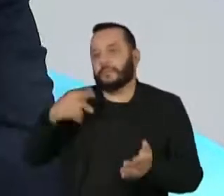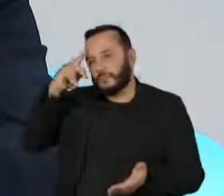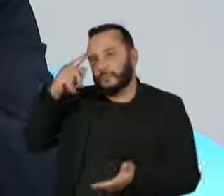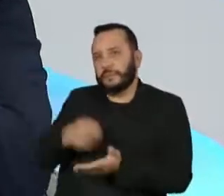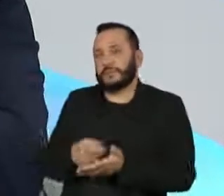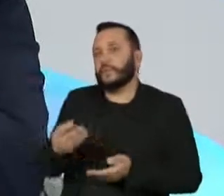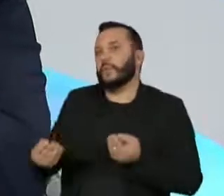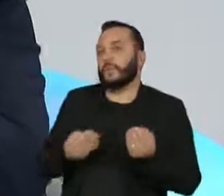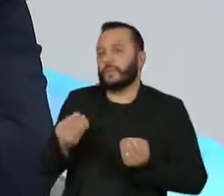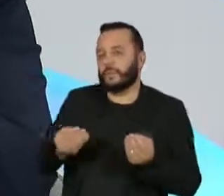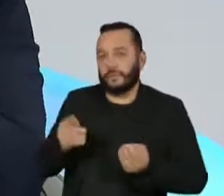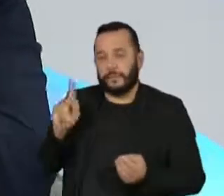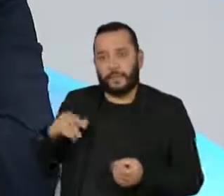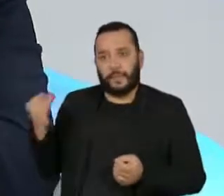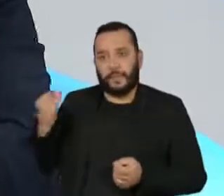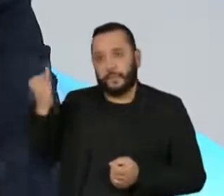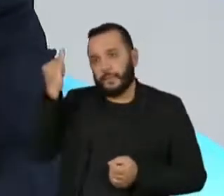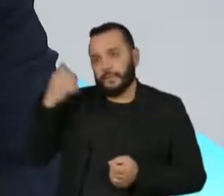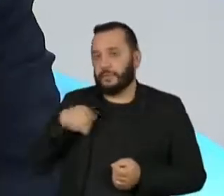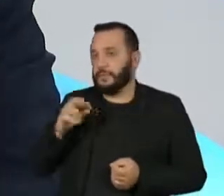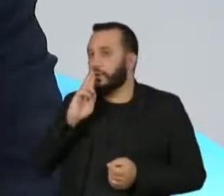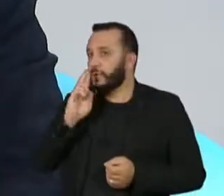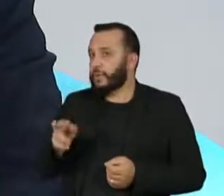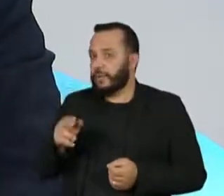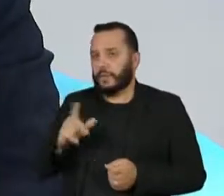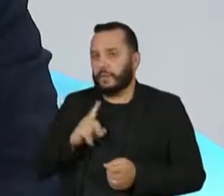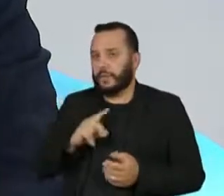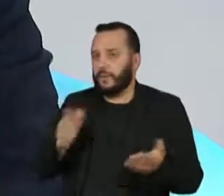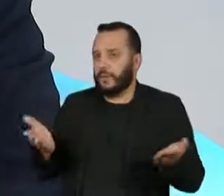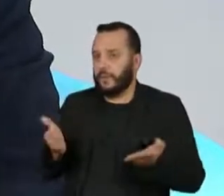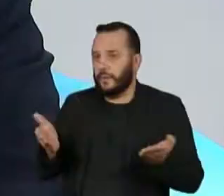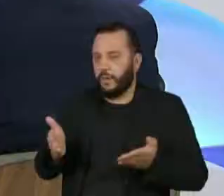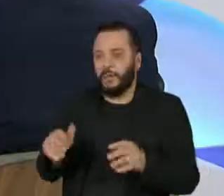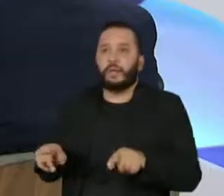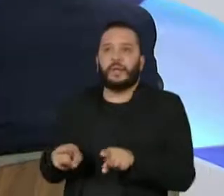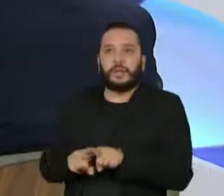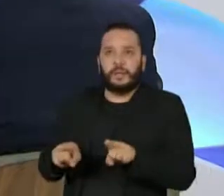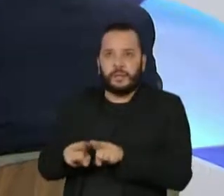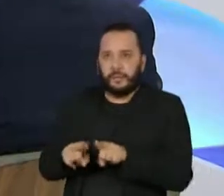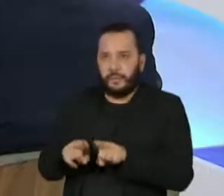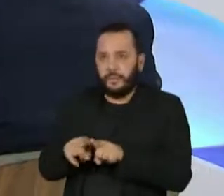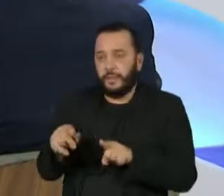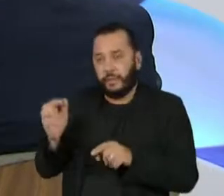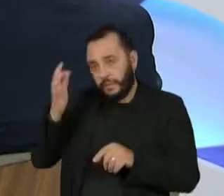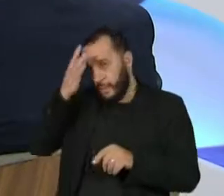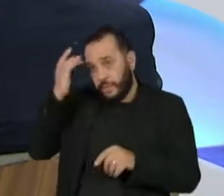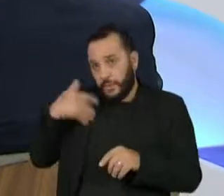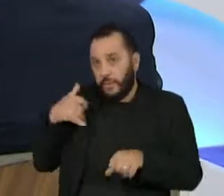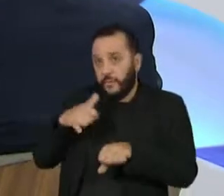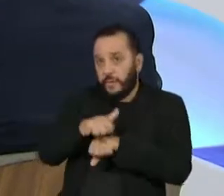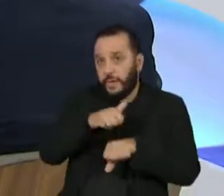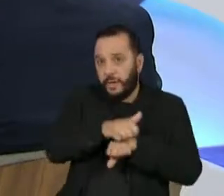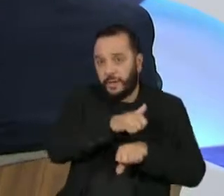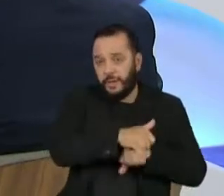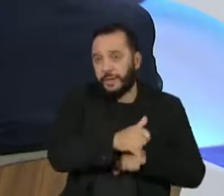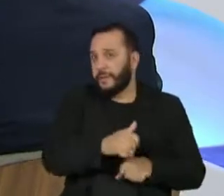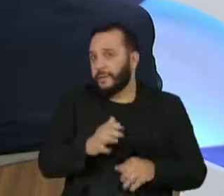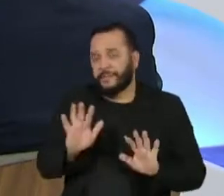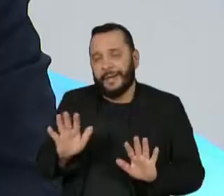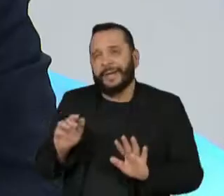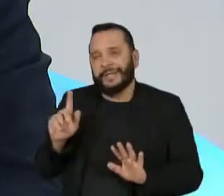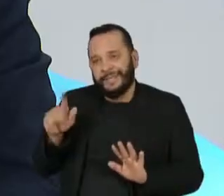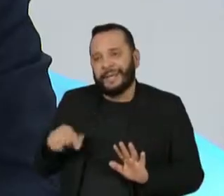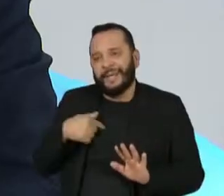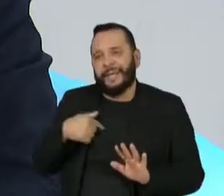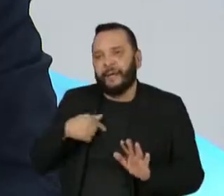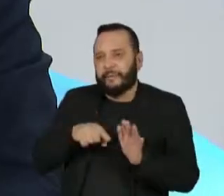foi fundamental para o resultado que a gente teve agora, e o elemento da abstenção. Mas não tem atalho, é uma